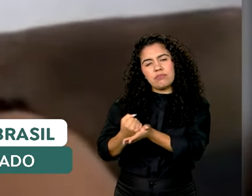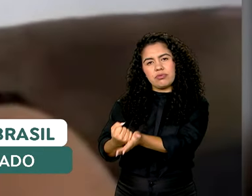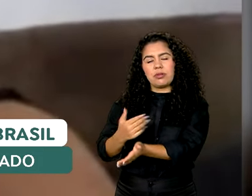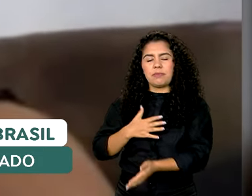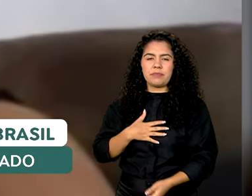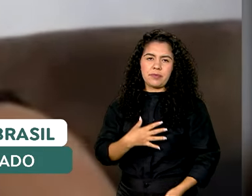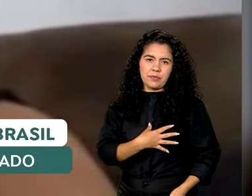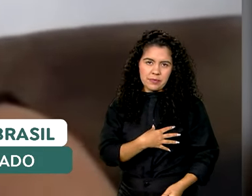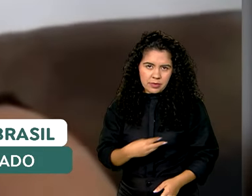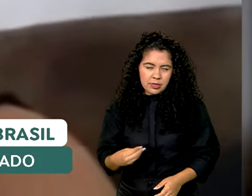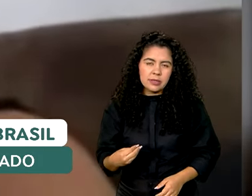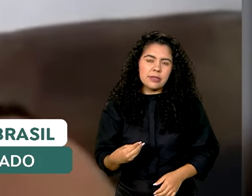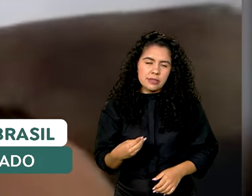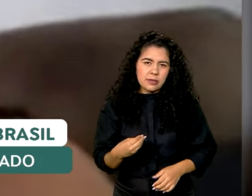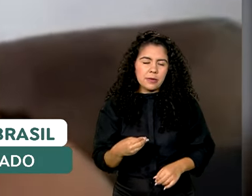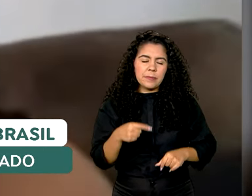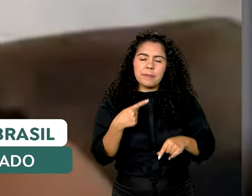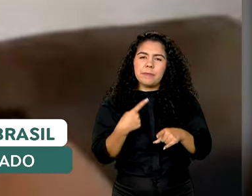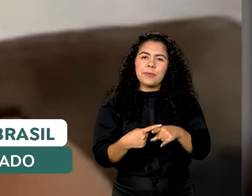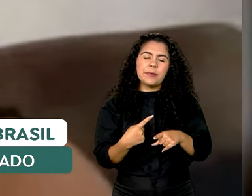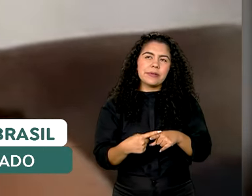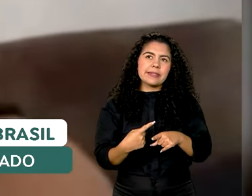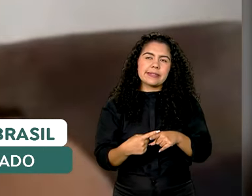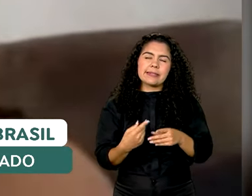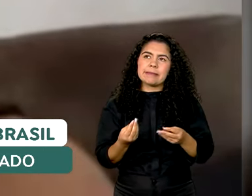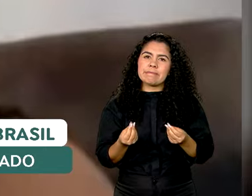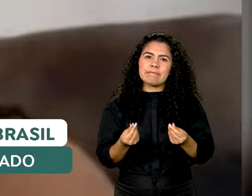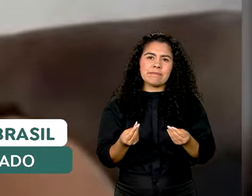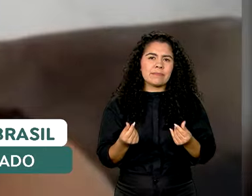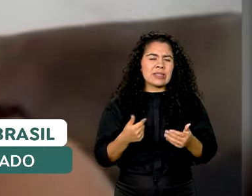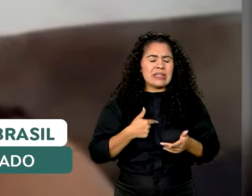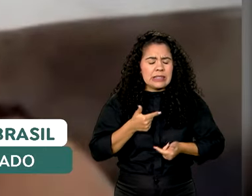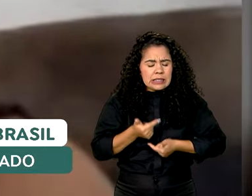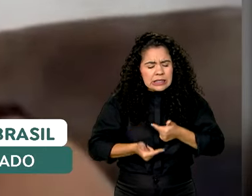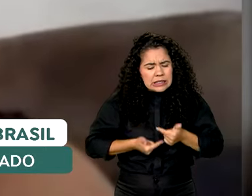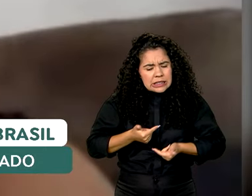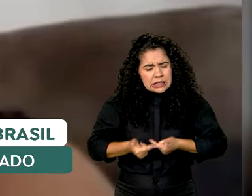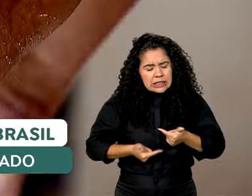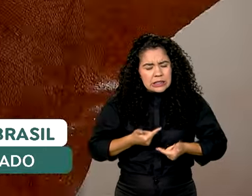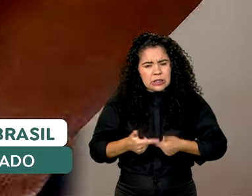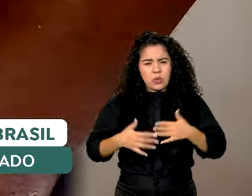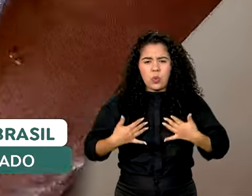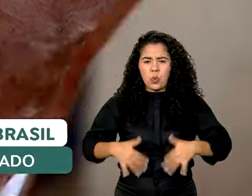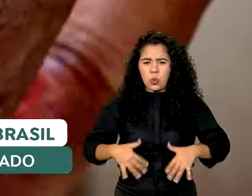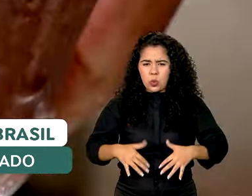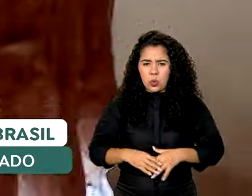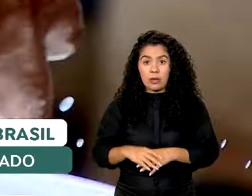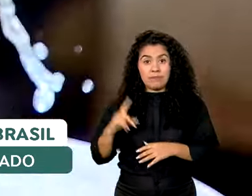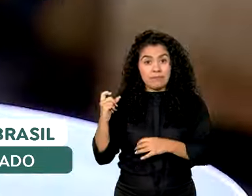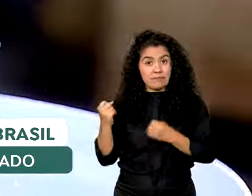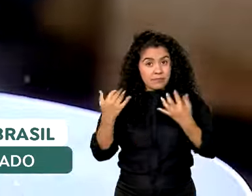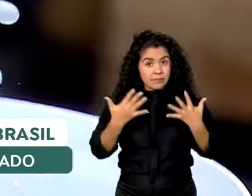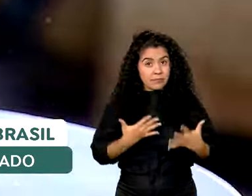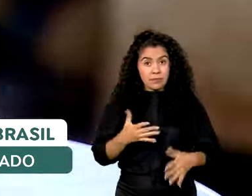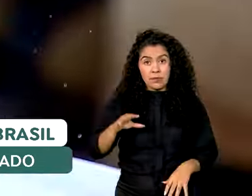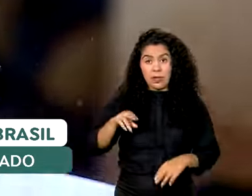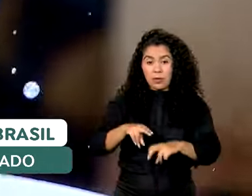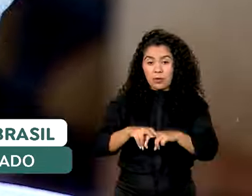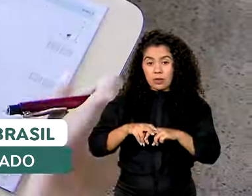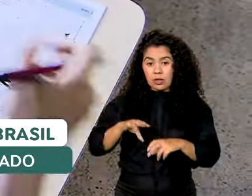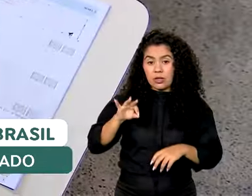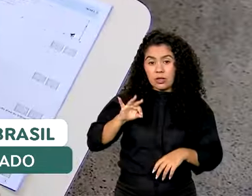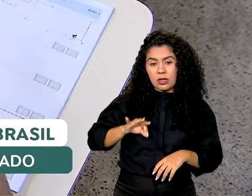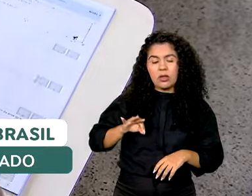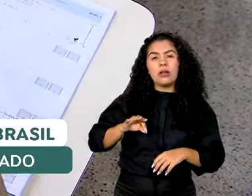porque foi muito trabalho até eu chegar onde eu cheguei. Atualmente, com a renda do trabalho